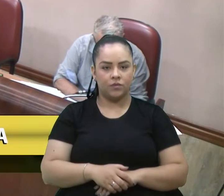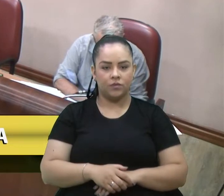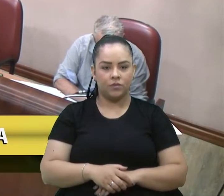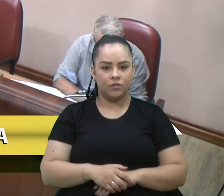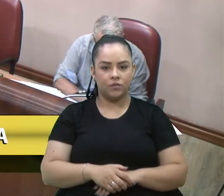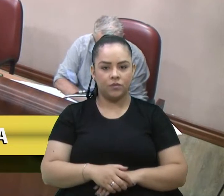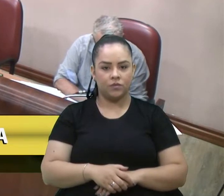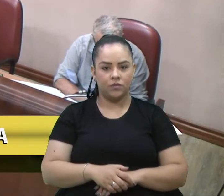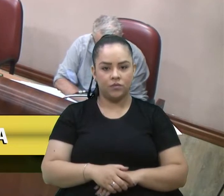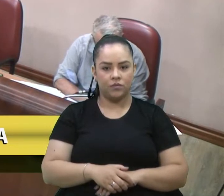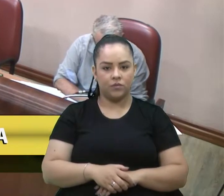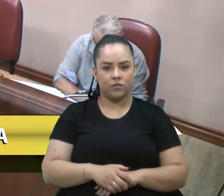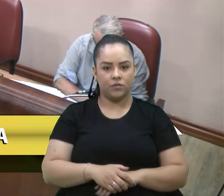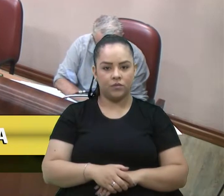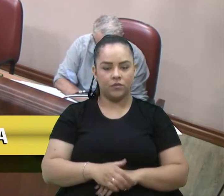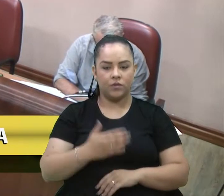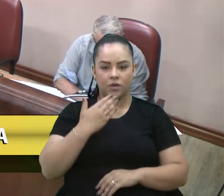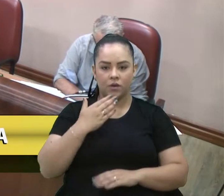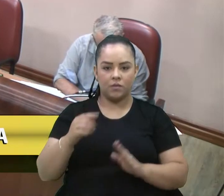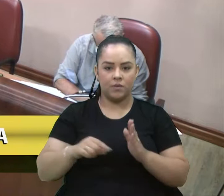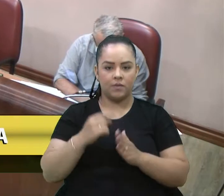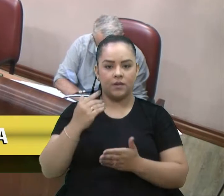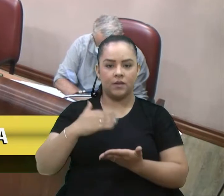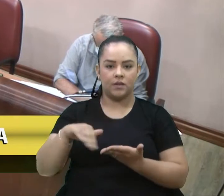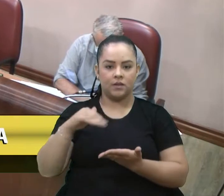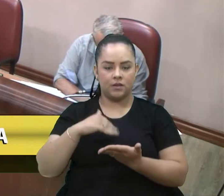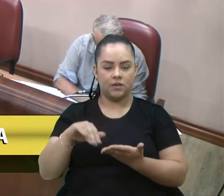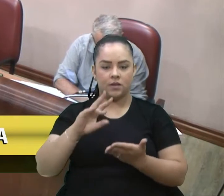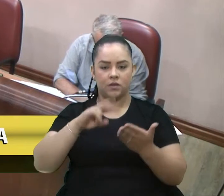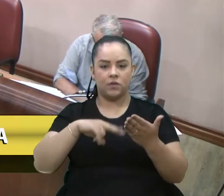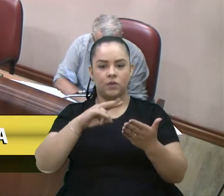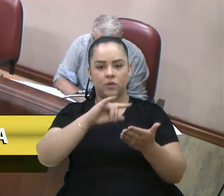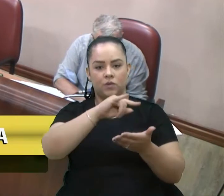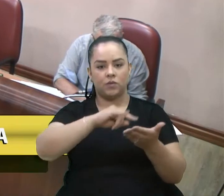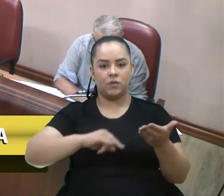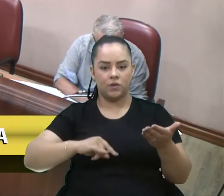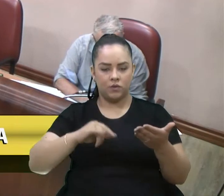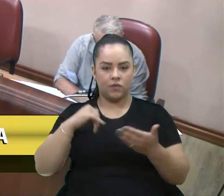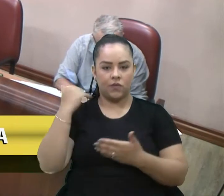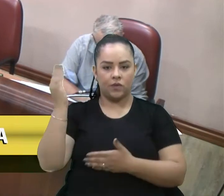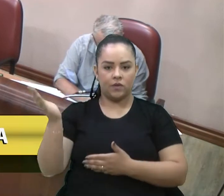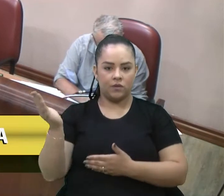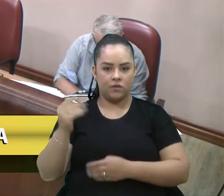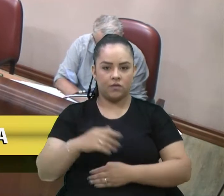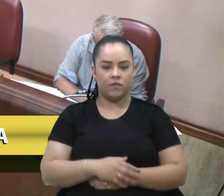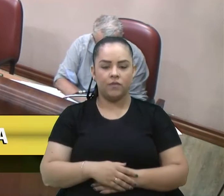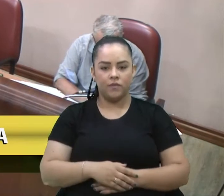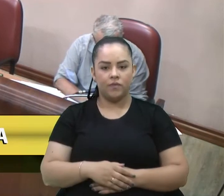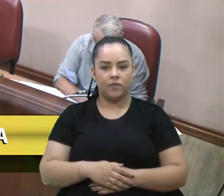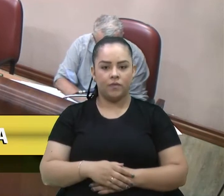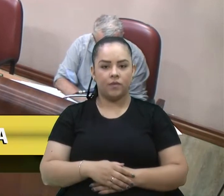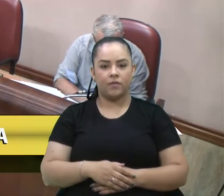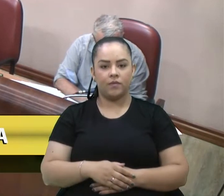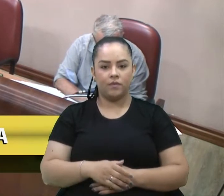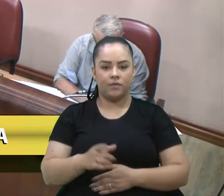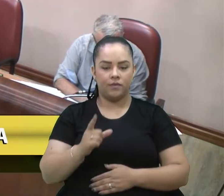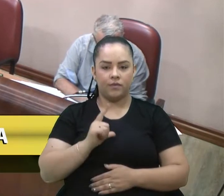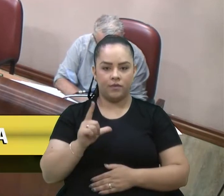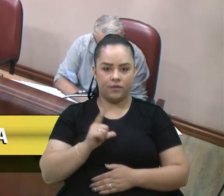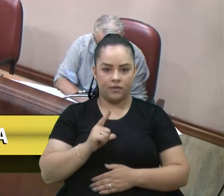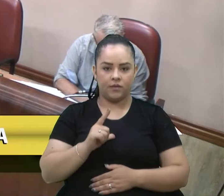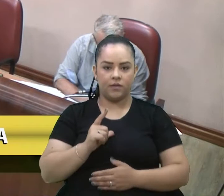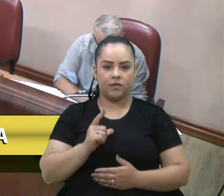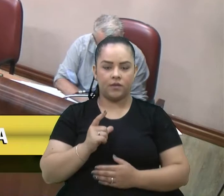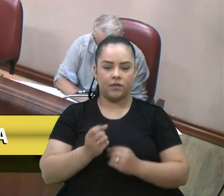Peço à primeira secretária que faça a leitura do documento externo que originou a Tribuna Livre.